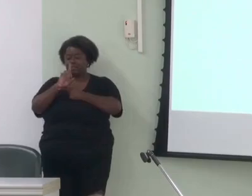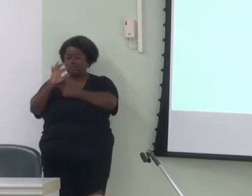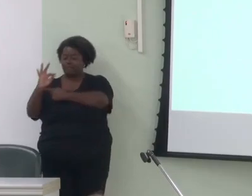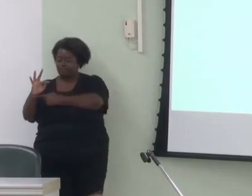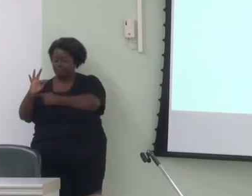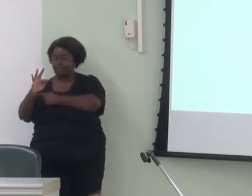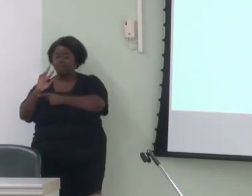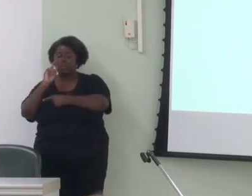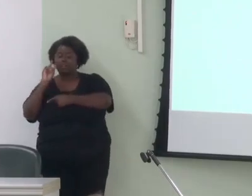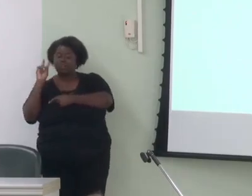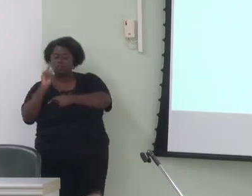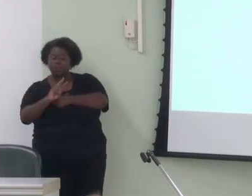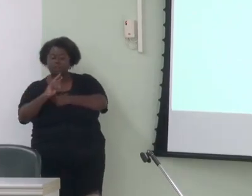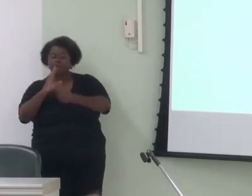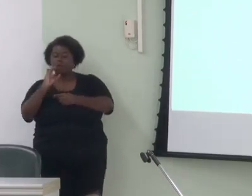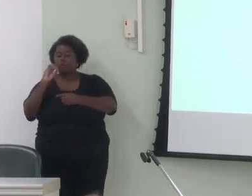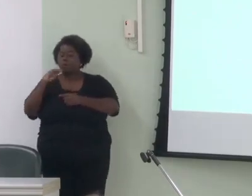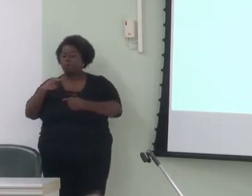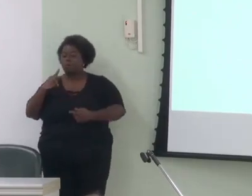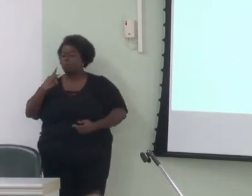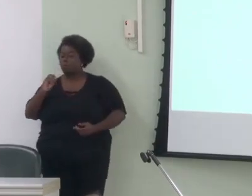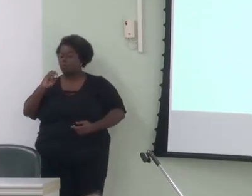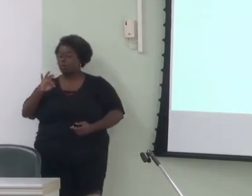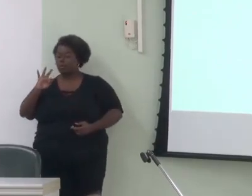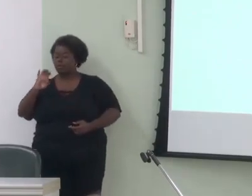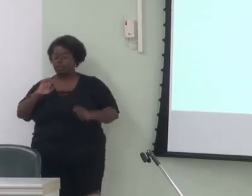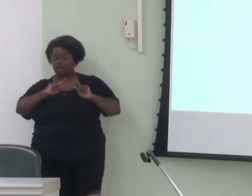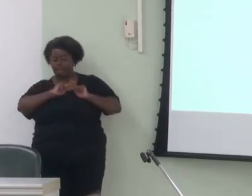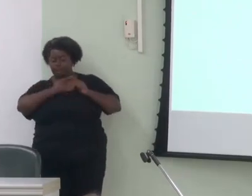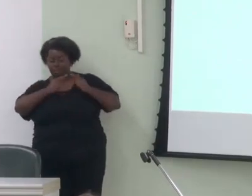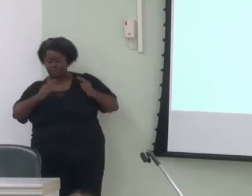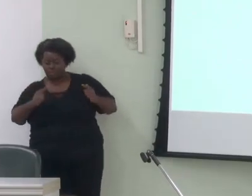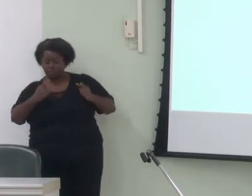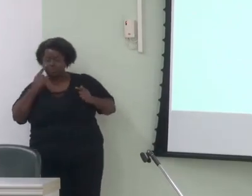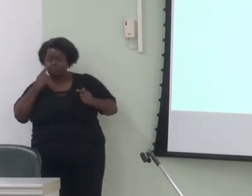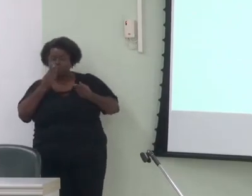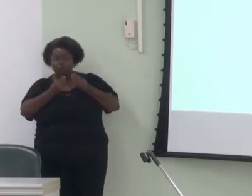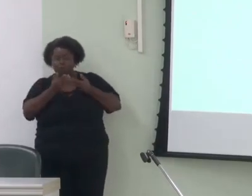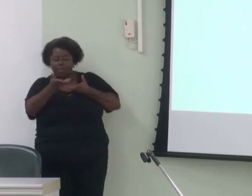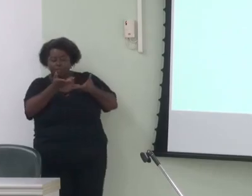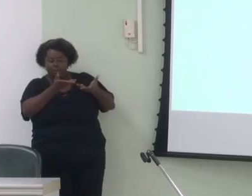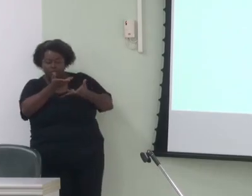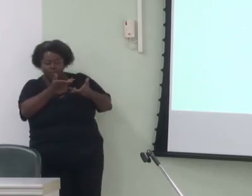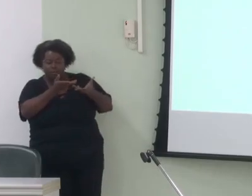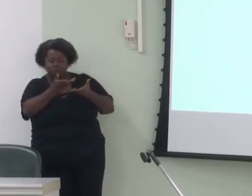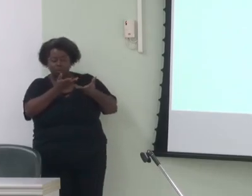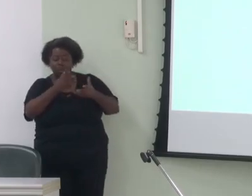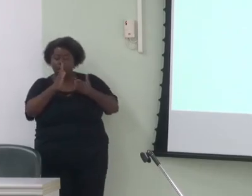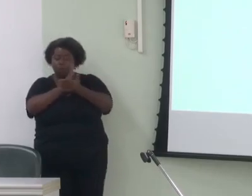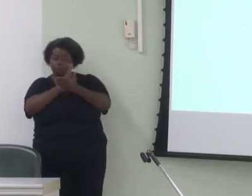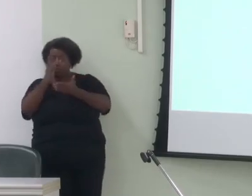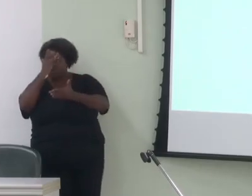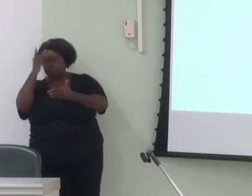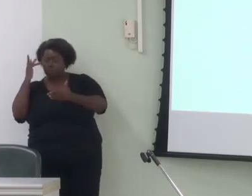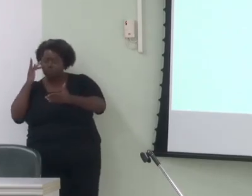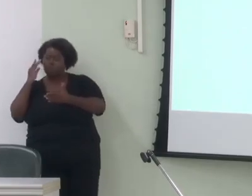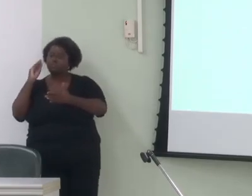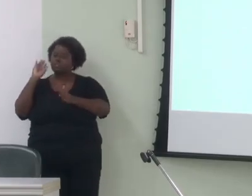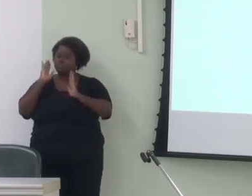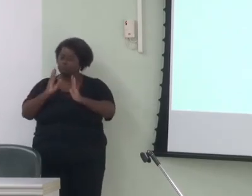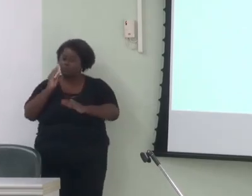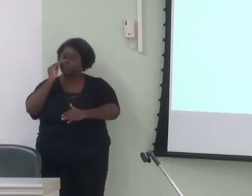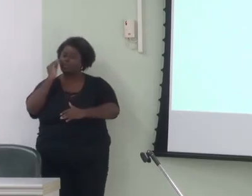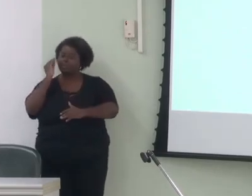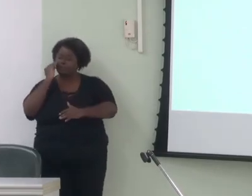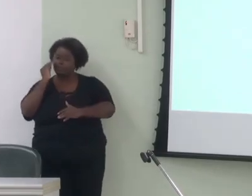componente gramatical. Ele pressupõe as interações, como eu mostrei naquele slide. Algumas pessoas vêm tentando estabelecer